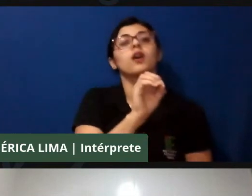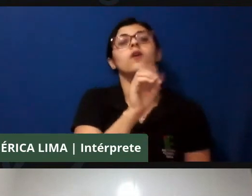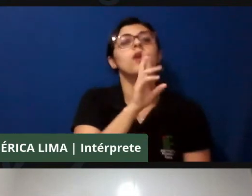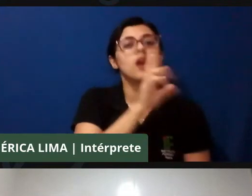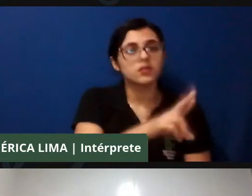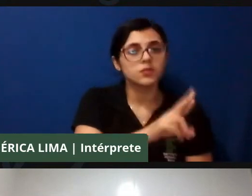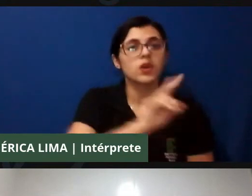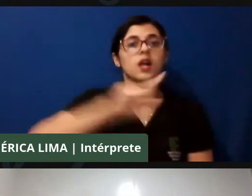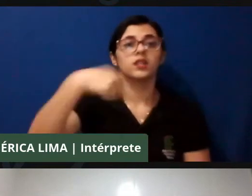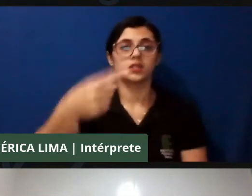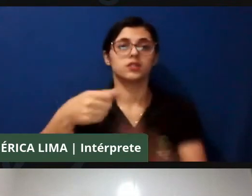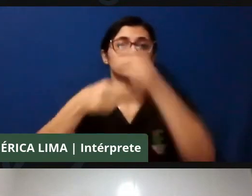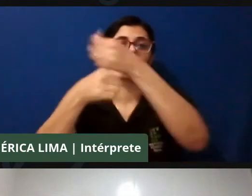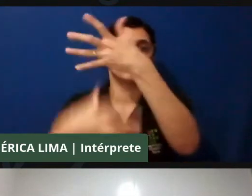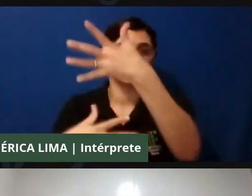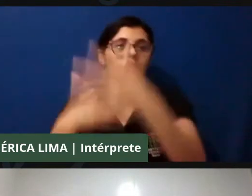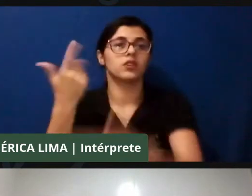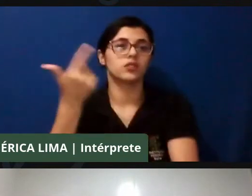Valéria.